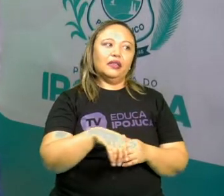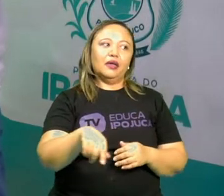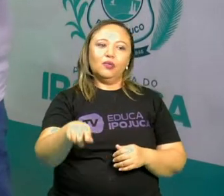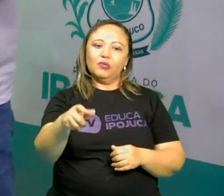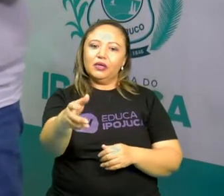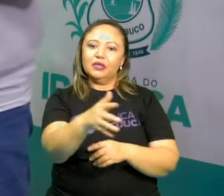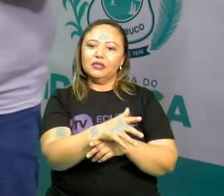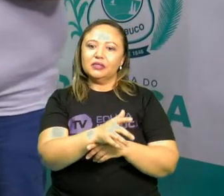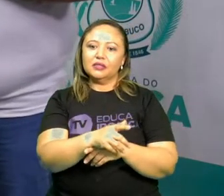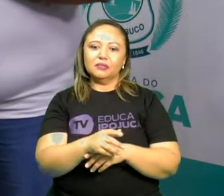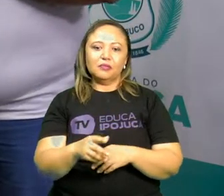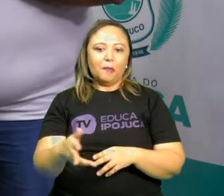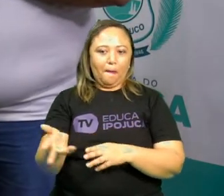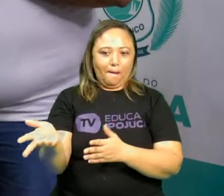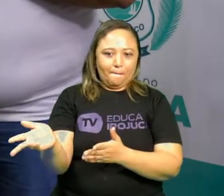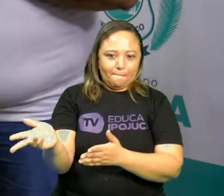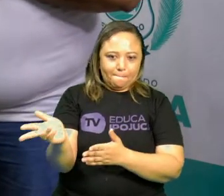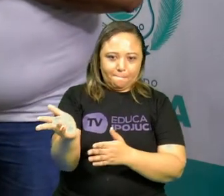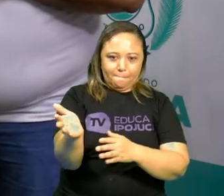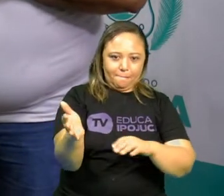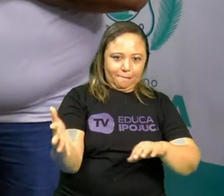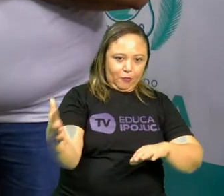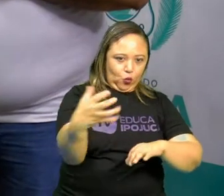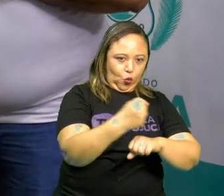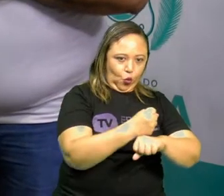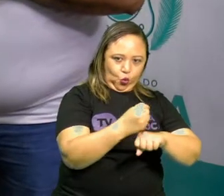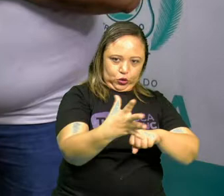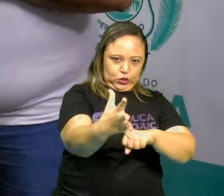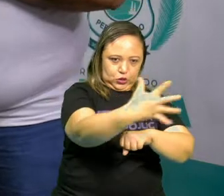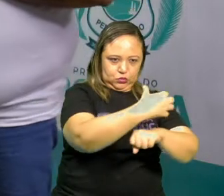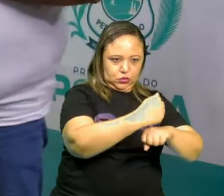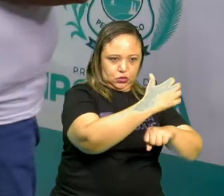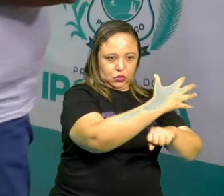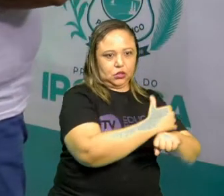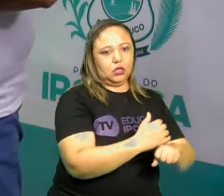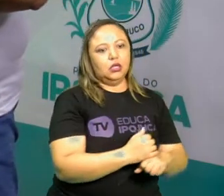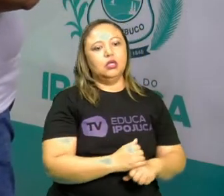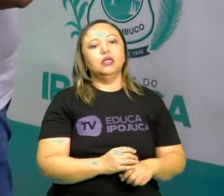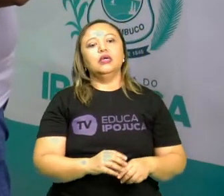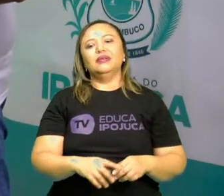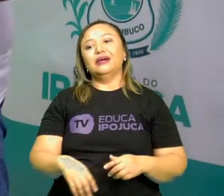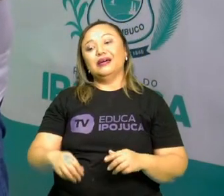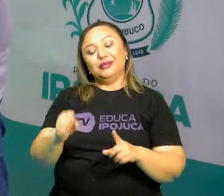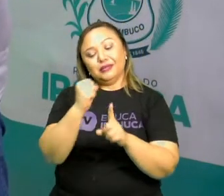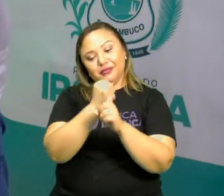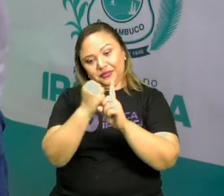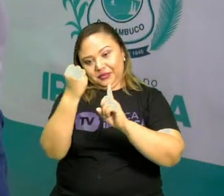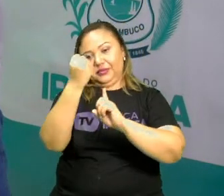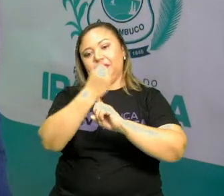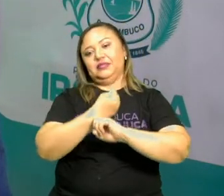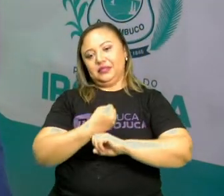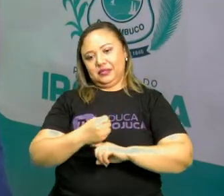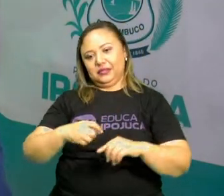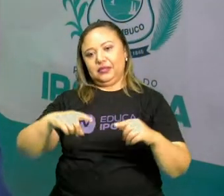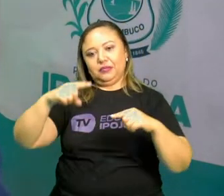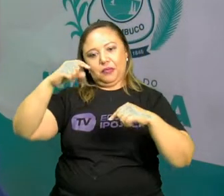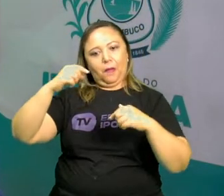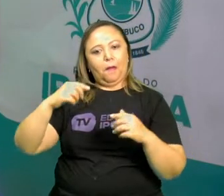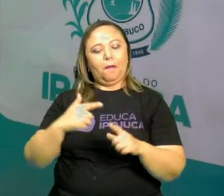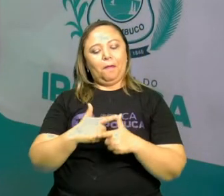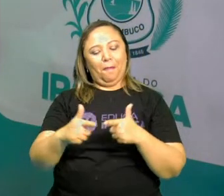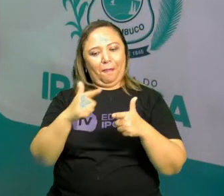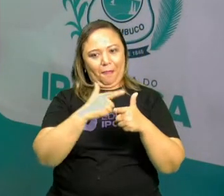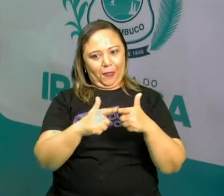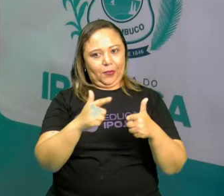econômica com diversas partes do mundo, contribuindo para problemas sociais e ambientais. Eu vou dar um